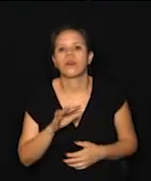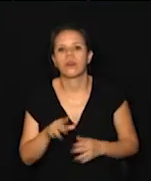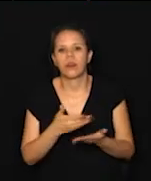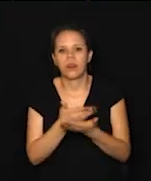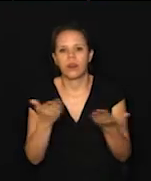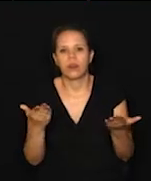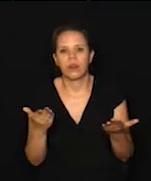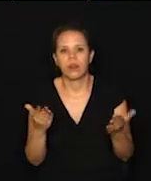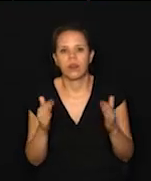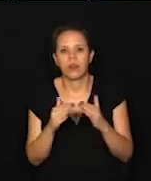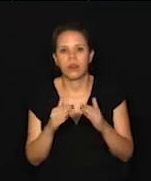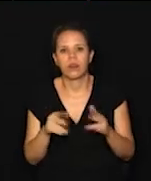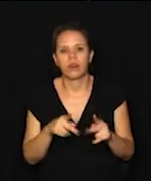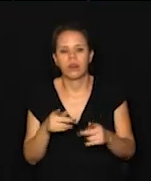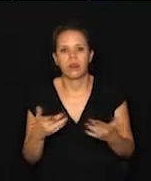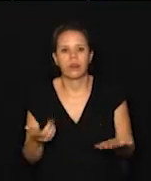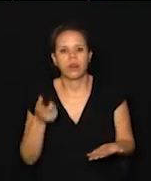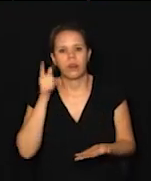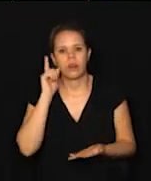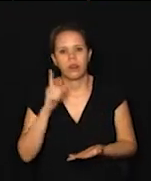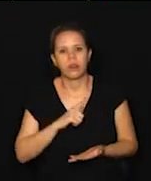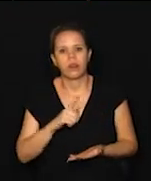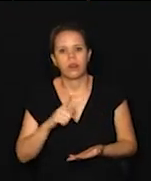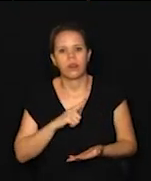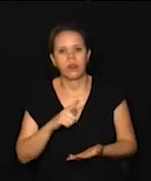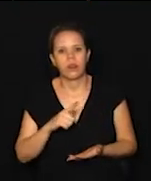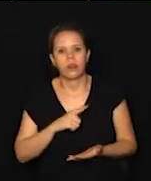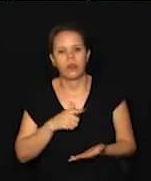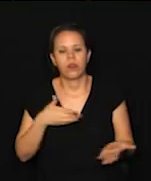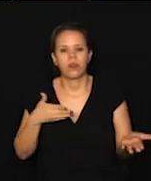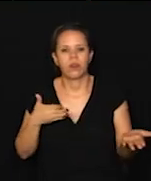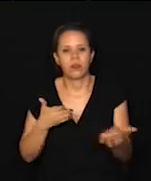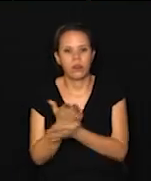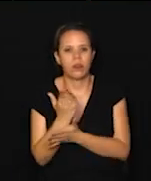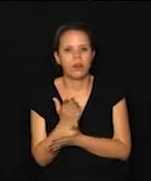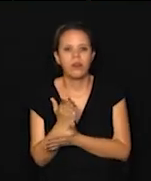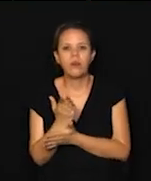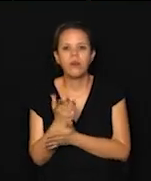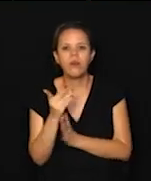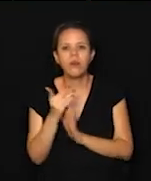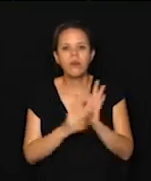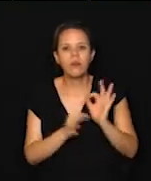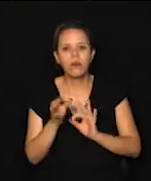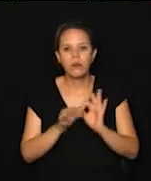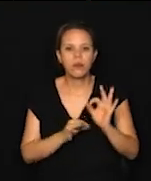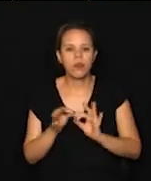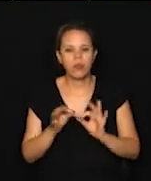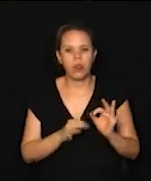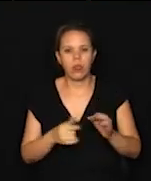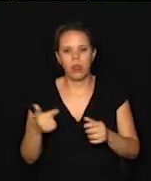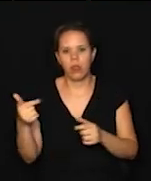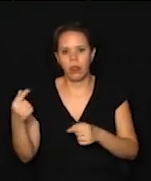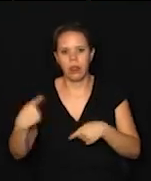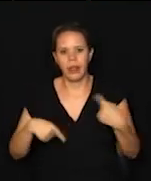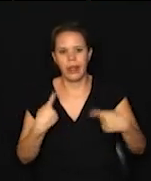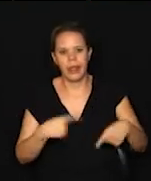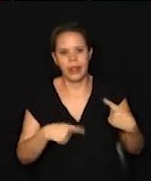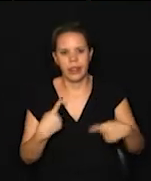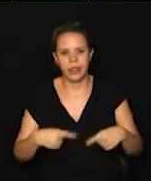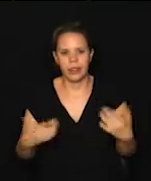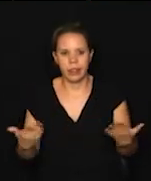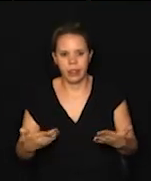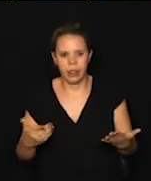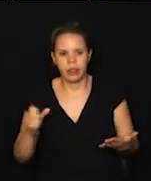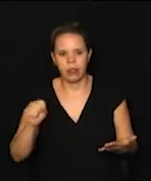boa tarde a você aí de casa. Ontem nós tivemos a aprovação de um projeto em segunda discussão, ou seja, agora